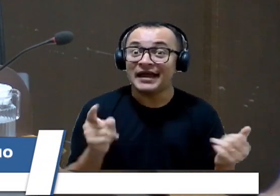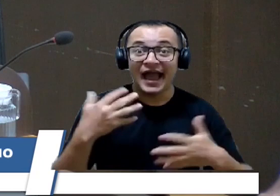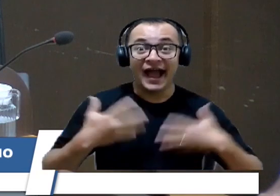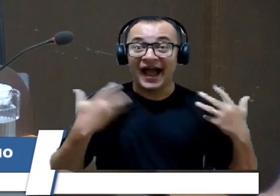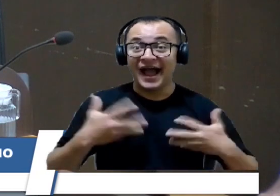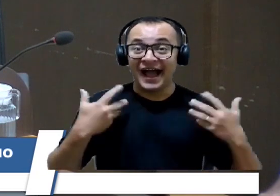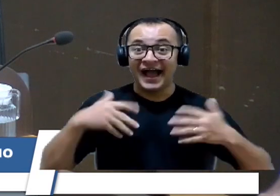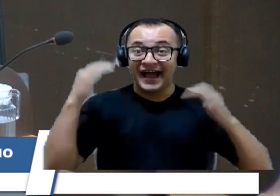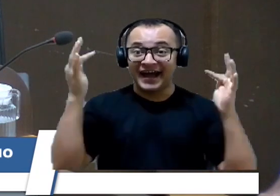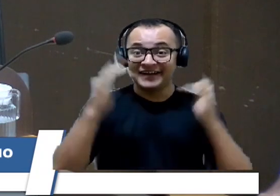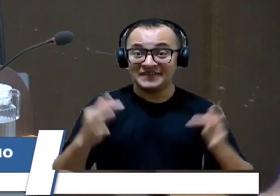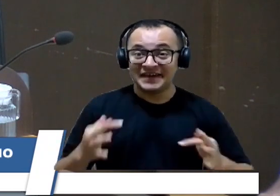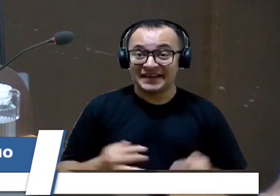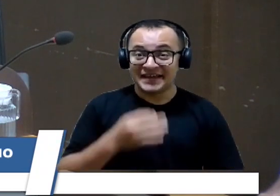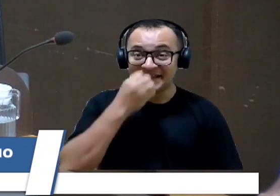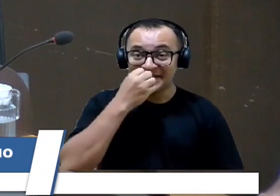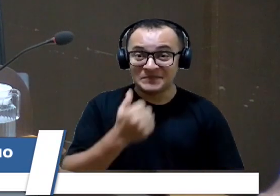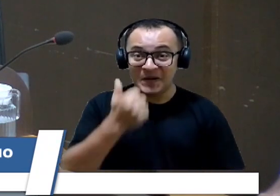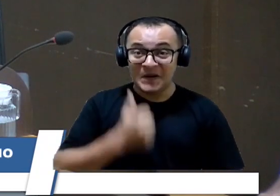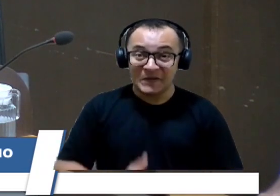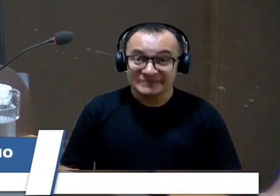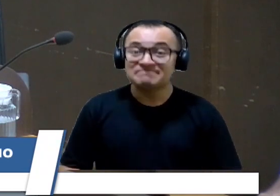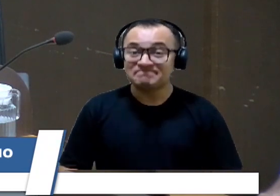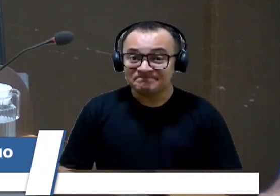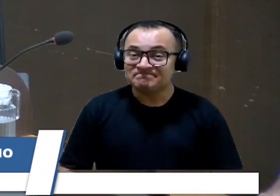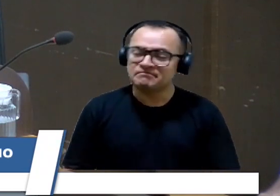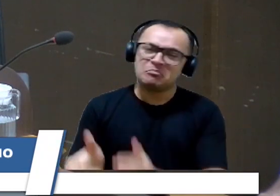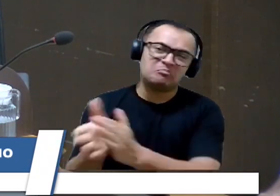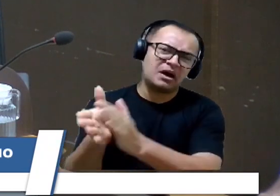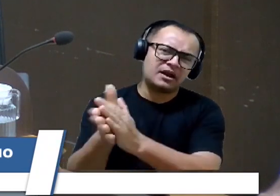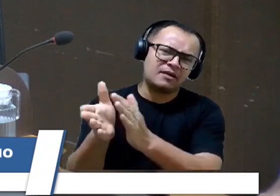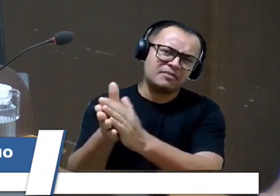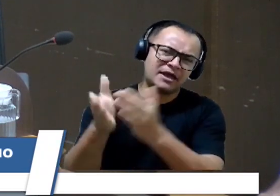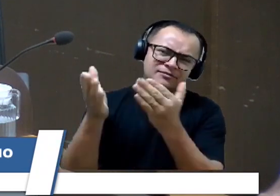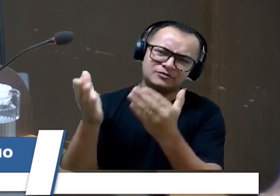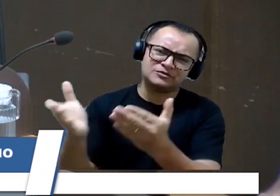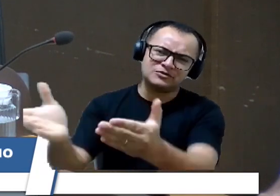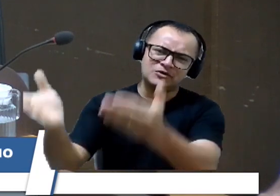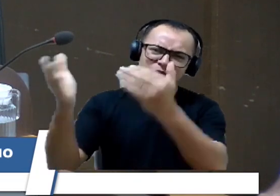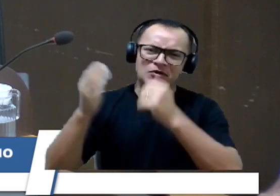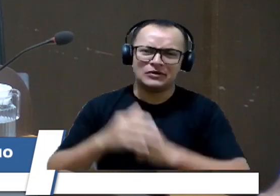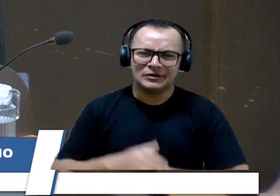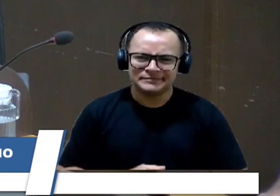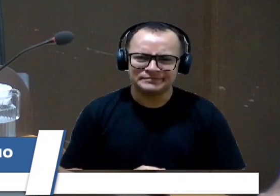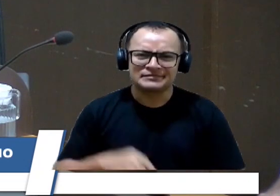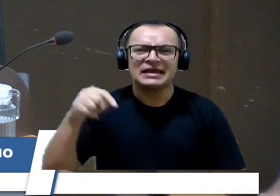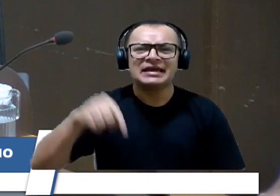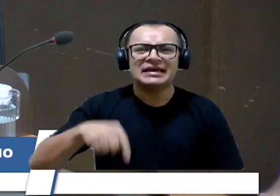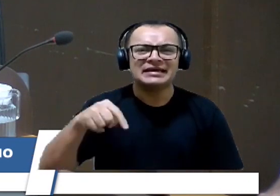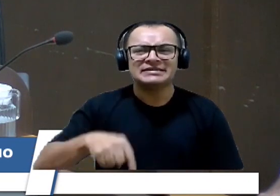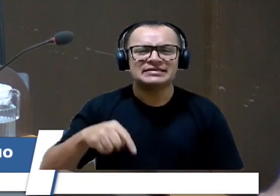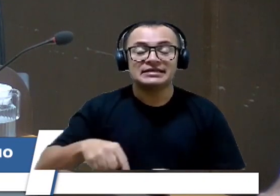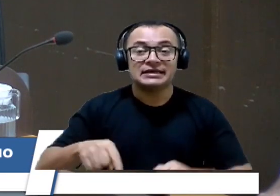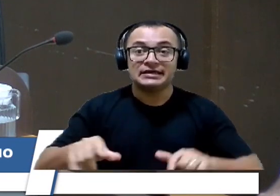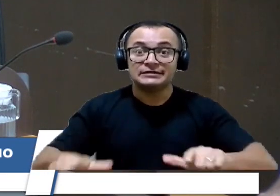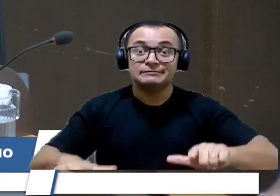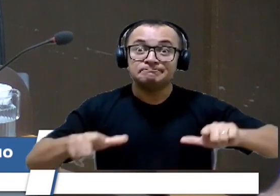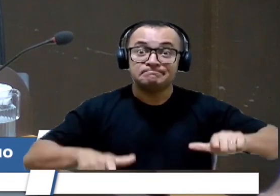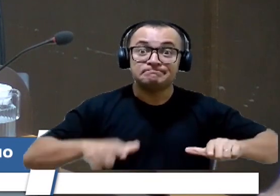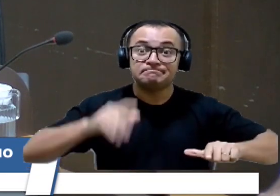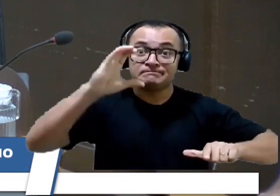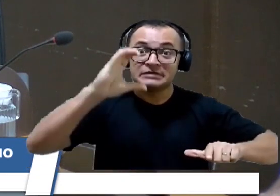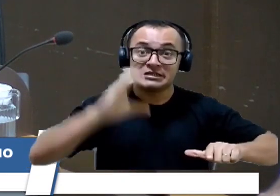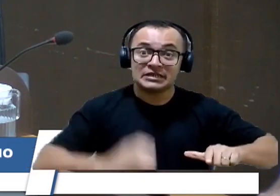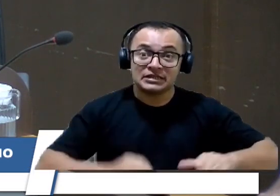Então, senhor Edson, parabéns por o senhor estar recebendo a maior comenda que a